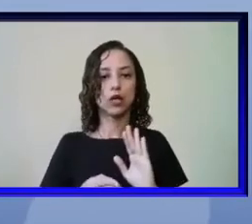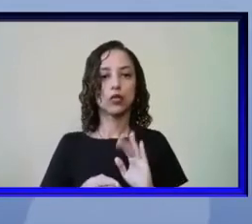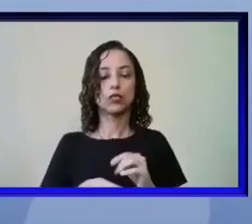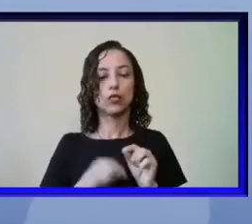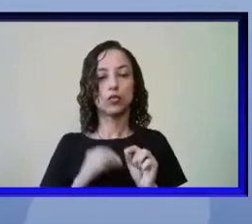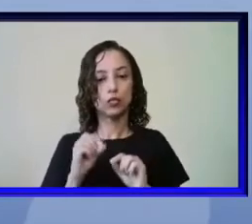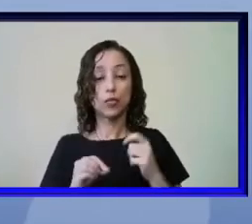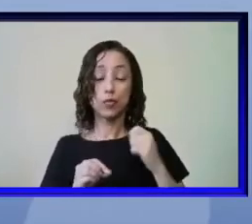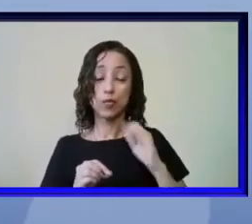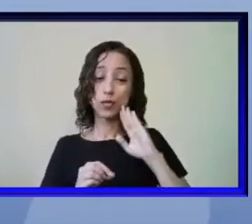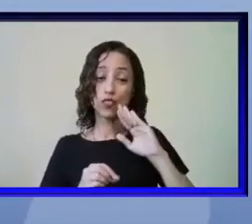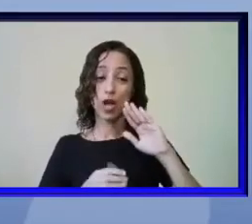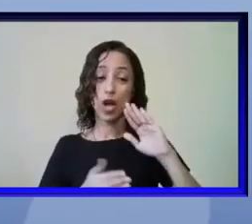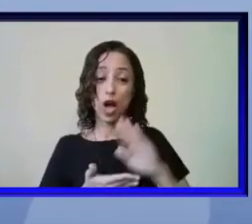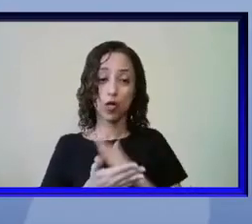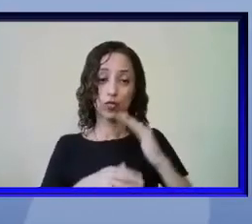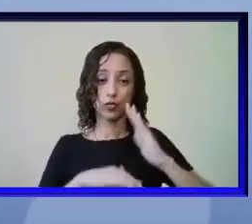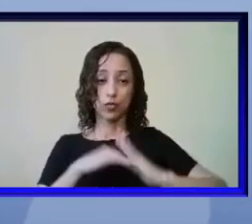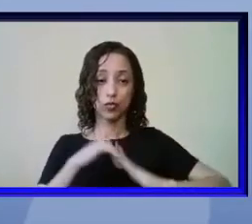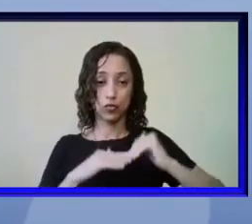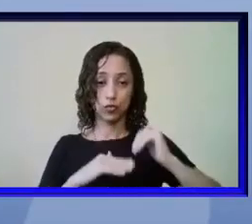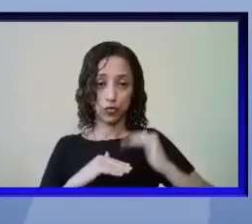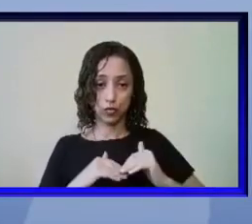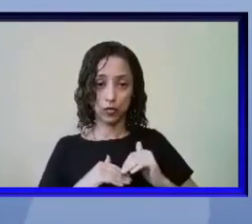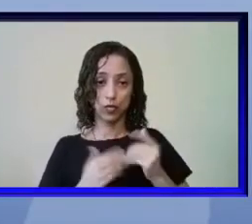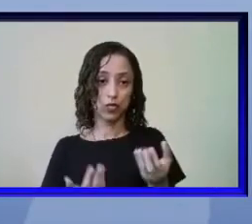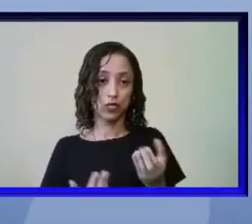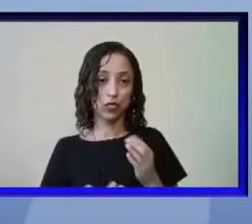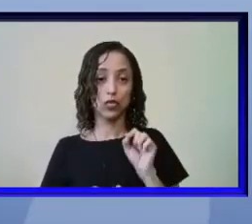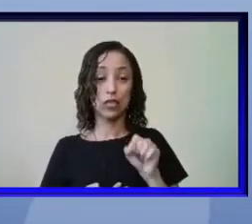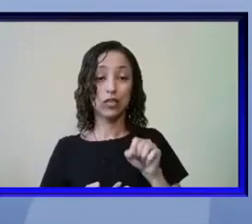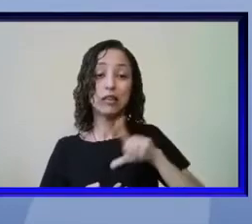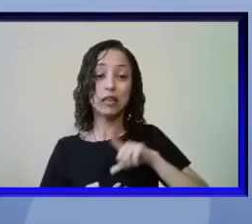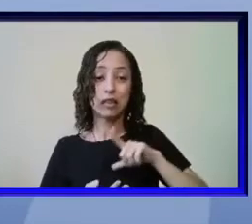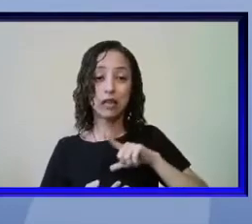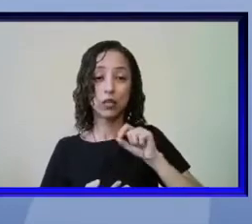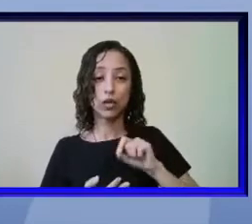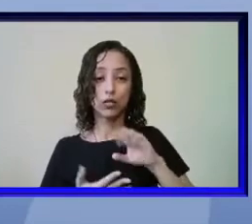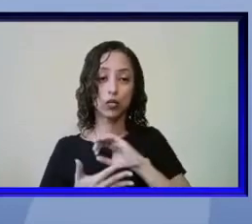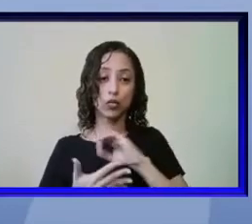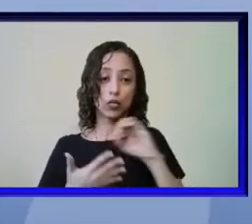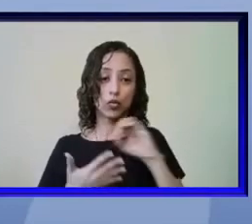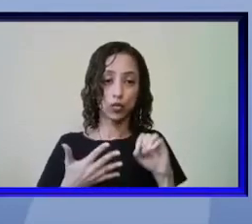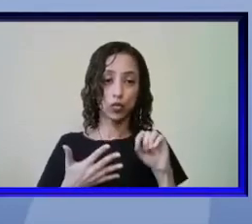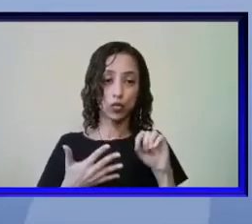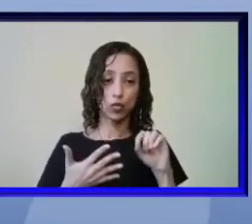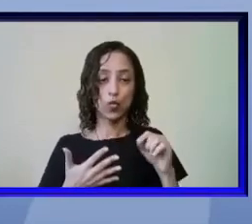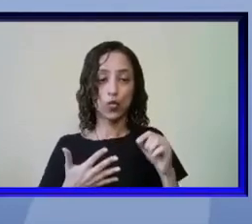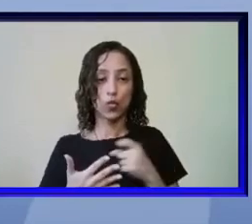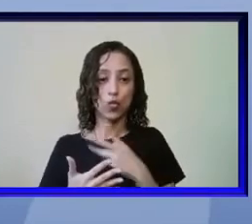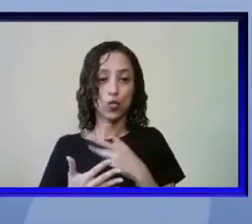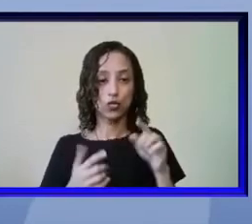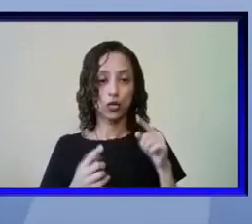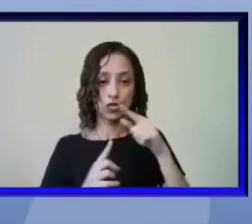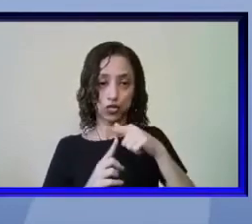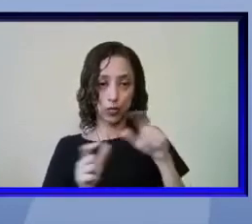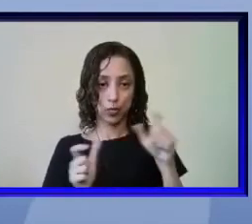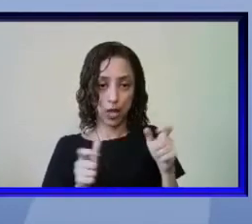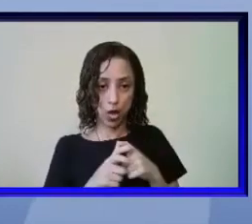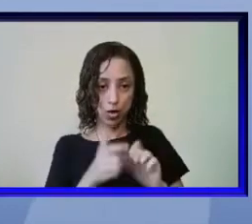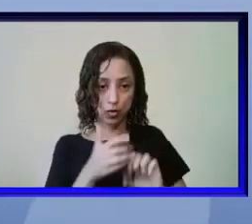principalmente alguns taxos oligodiversos ou aqueles taxos que possuem menos número de espécie